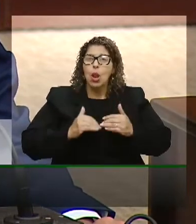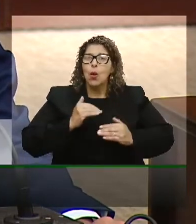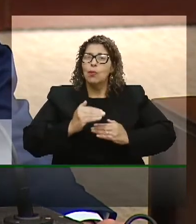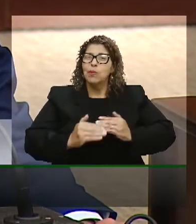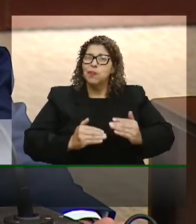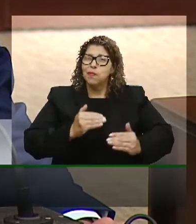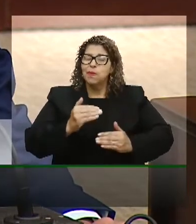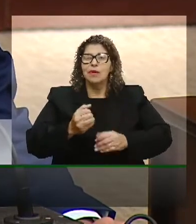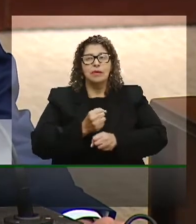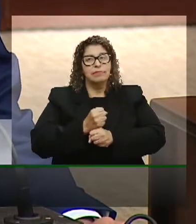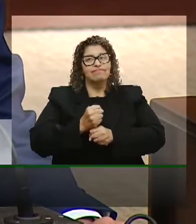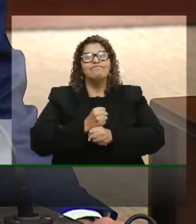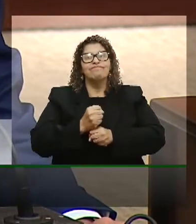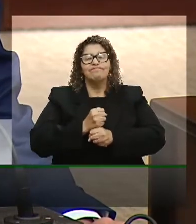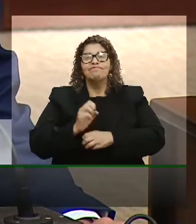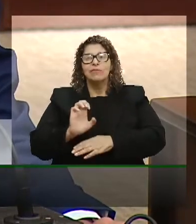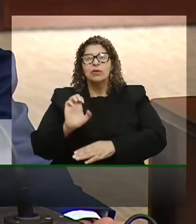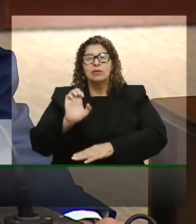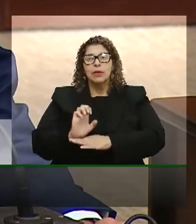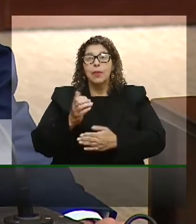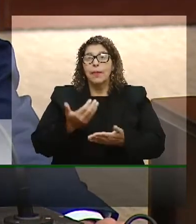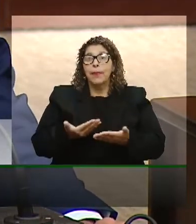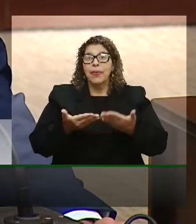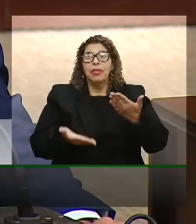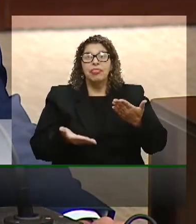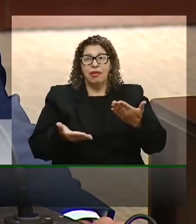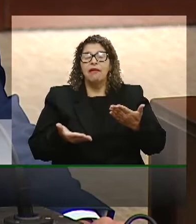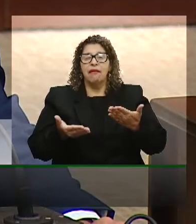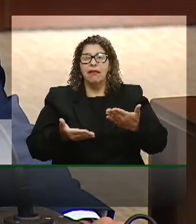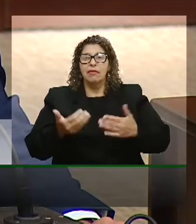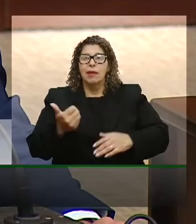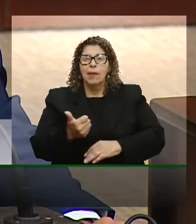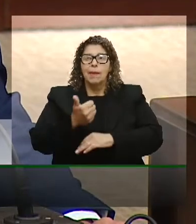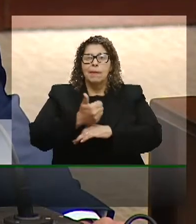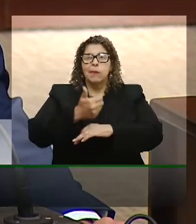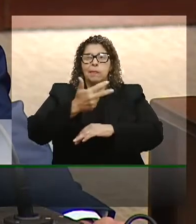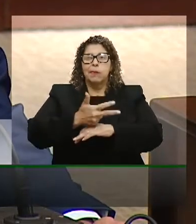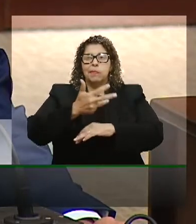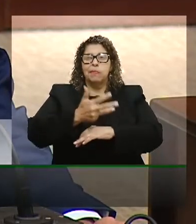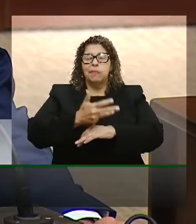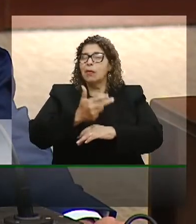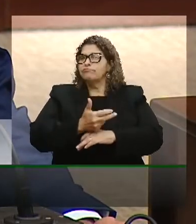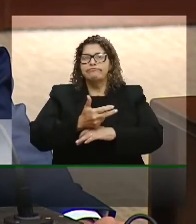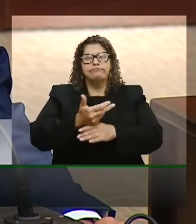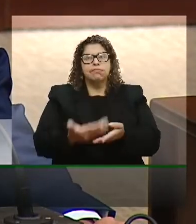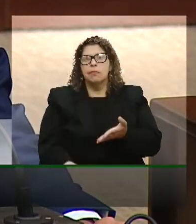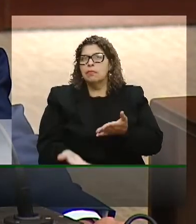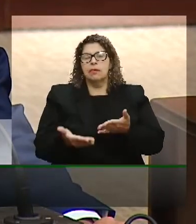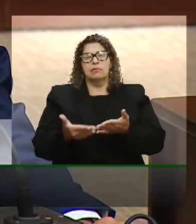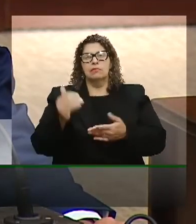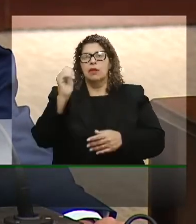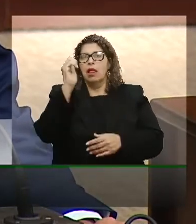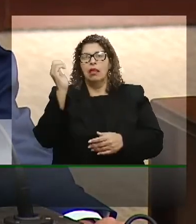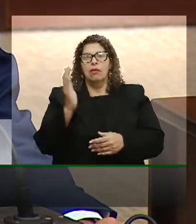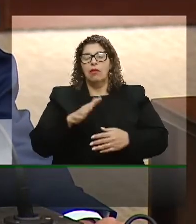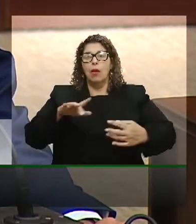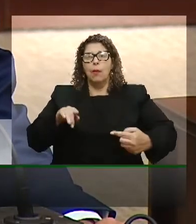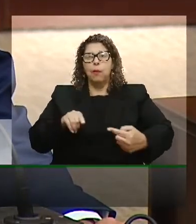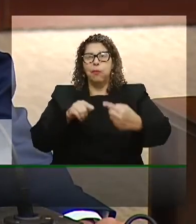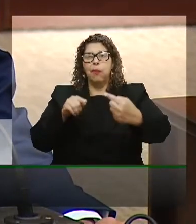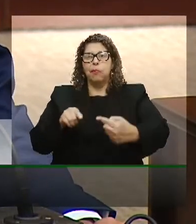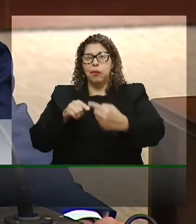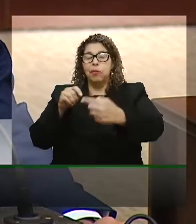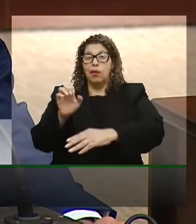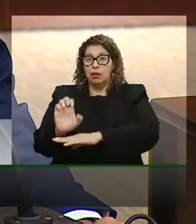anos o nosso Estado vem perdendo posições no ranking nacional de competitividade